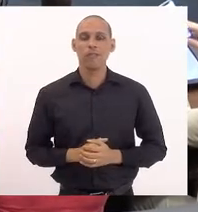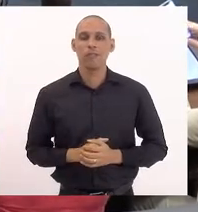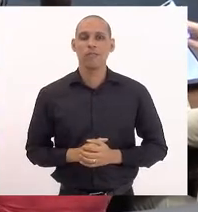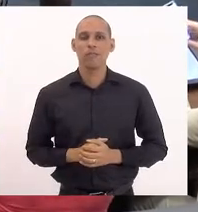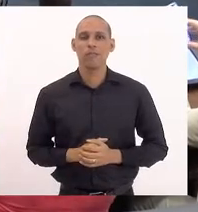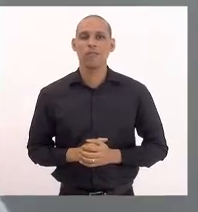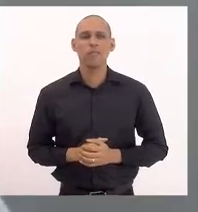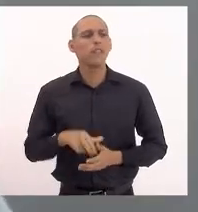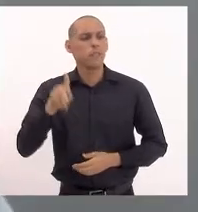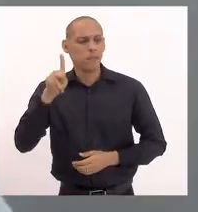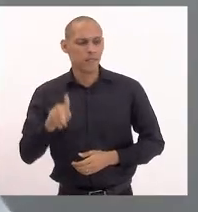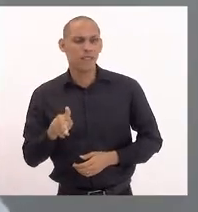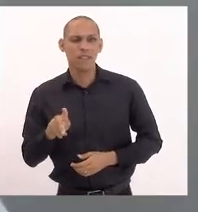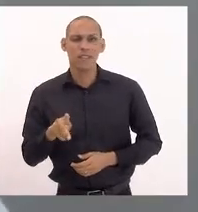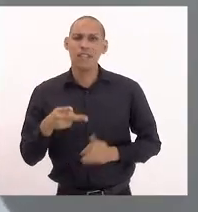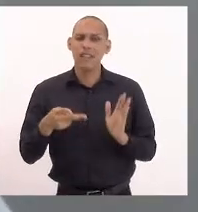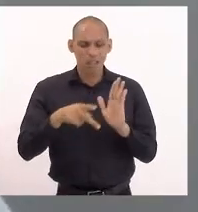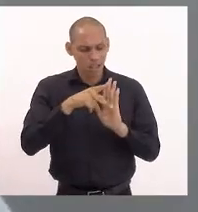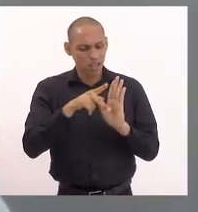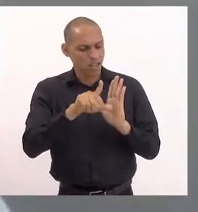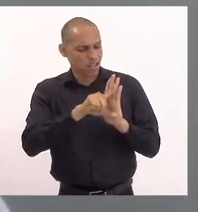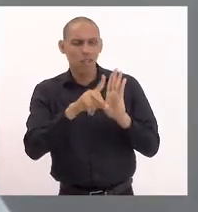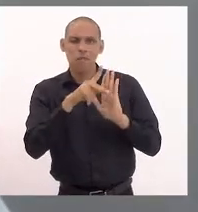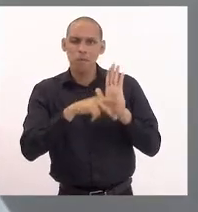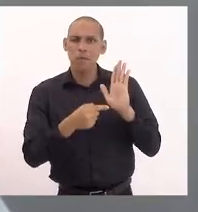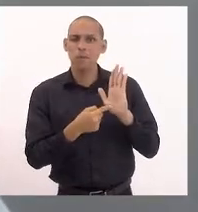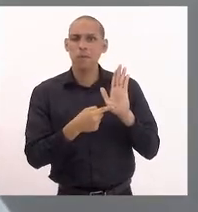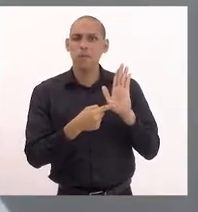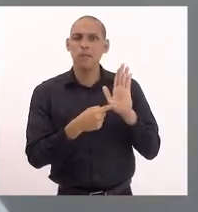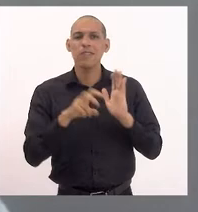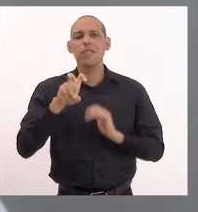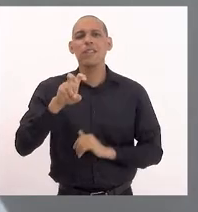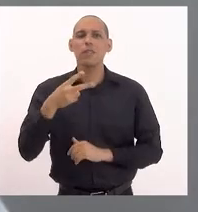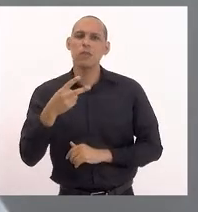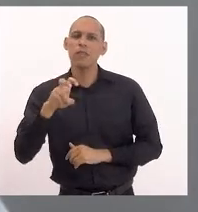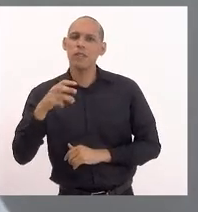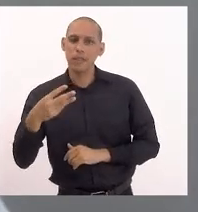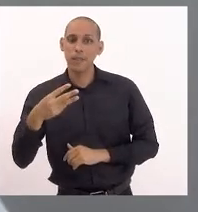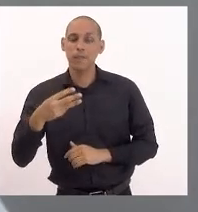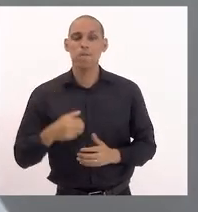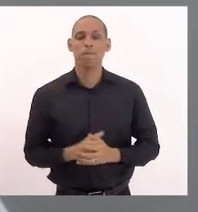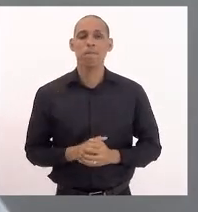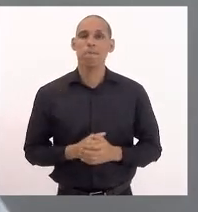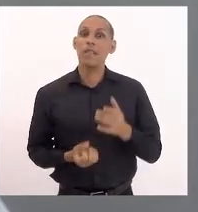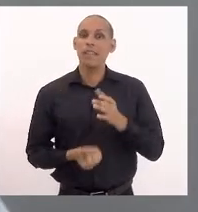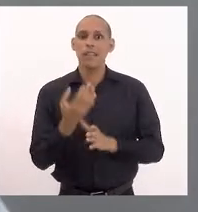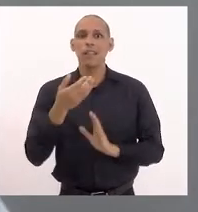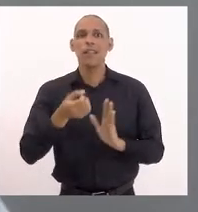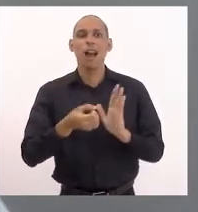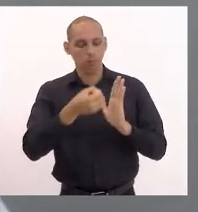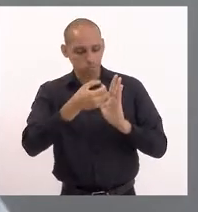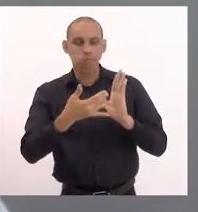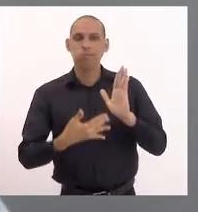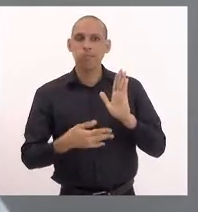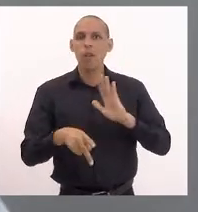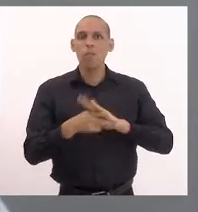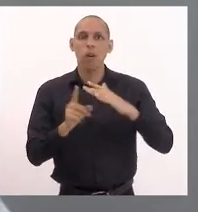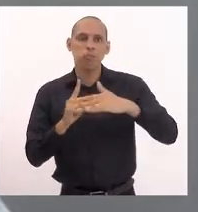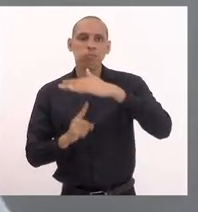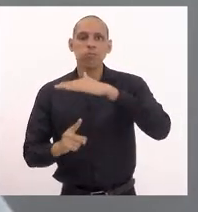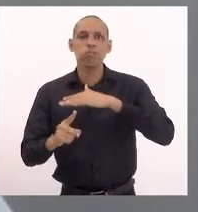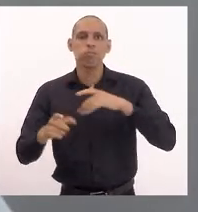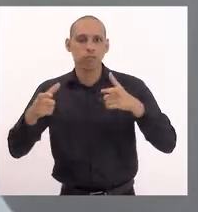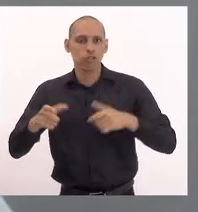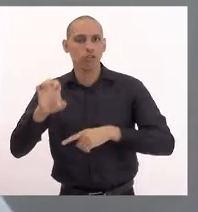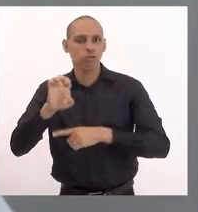Senhor presidente, sobre o projeto de lei 52, 53, que cria o dossiê de refugiado do Estado do Rio de Janeiro,